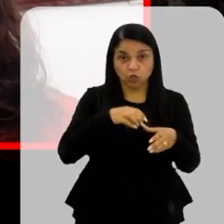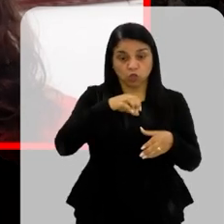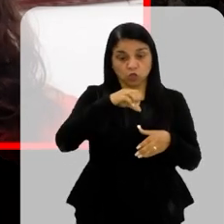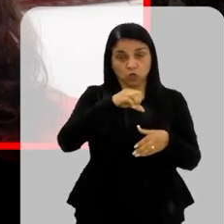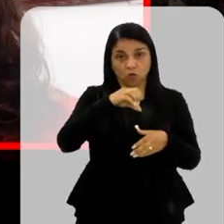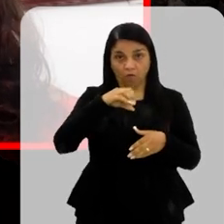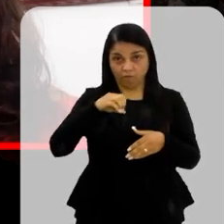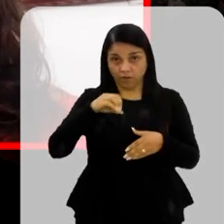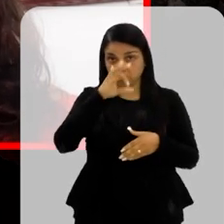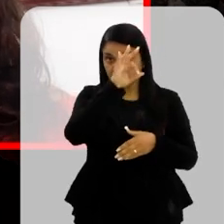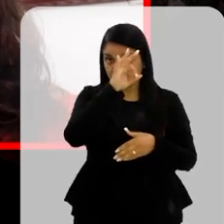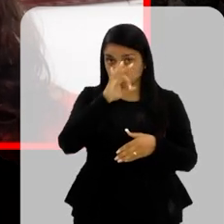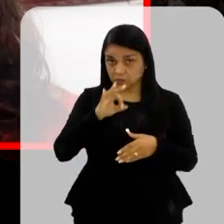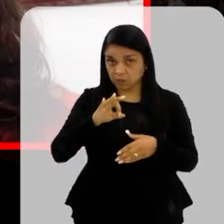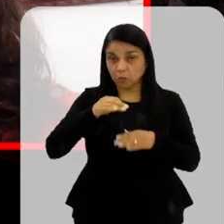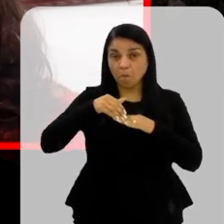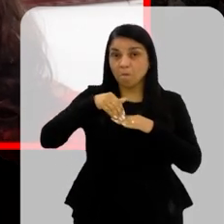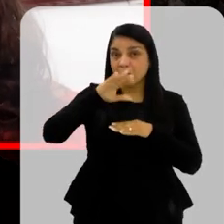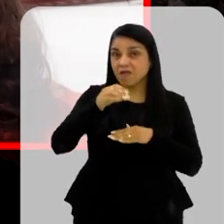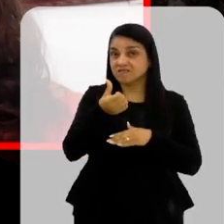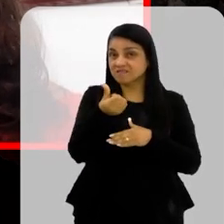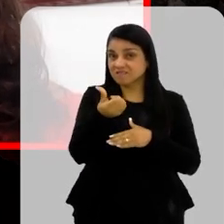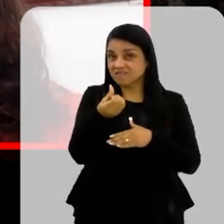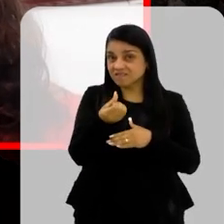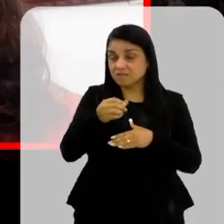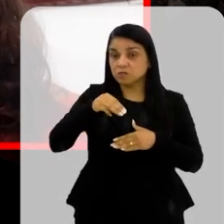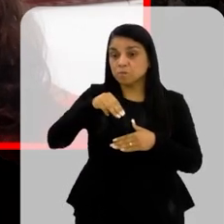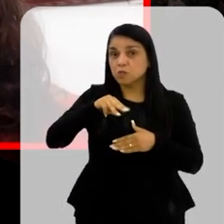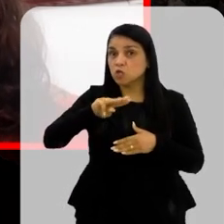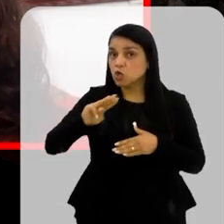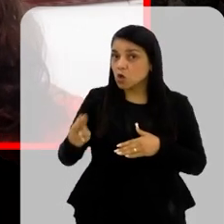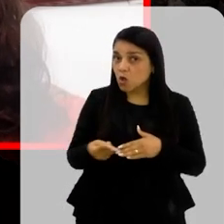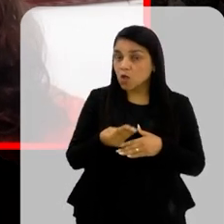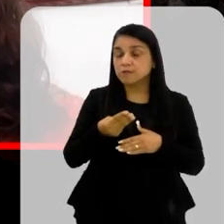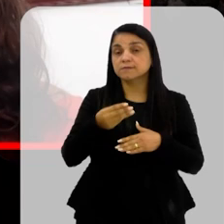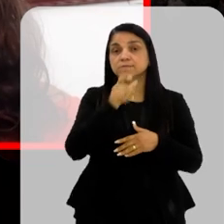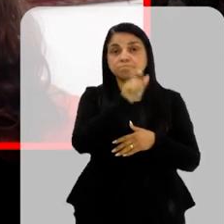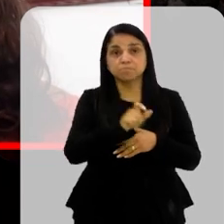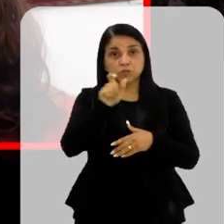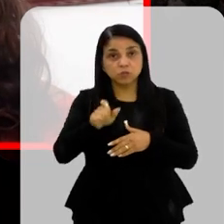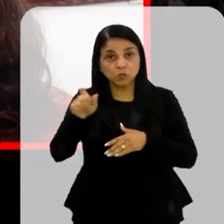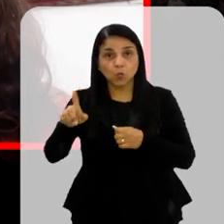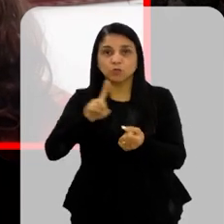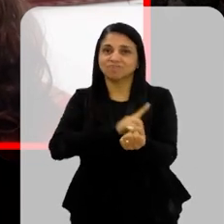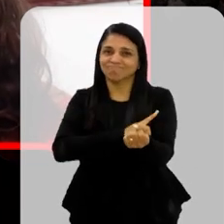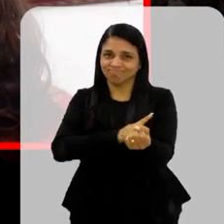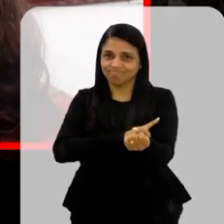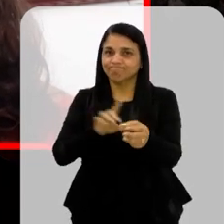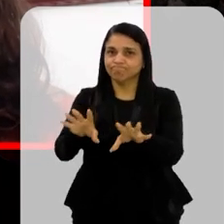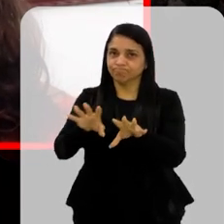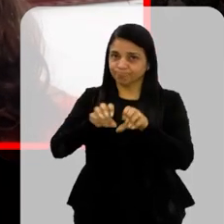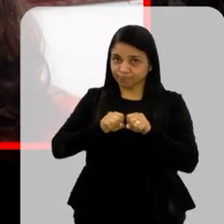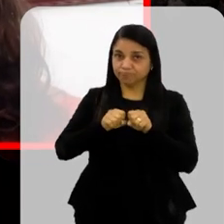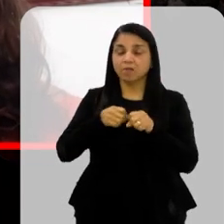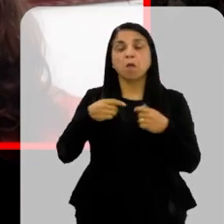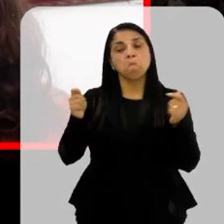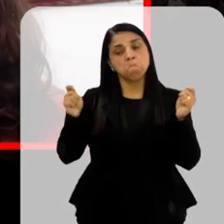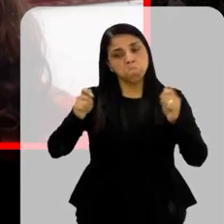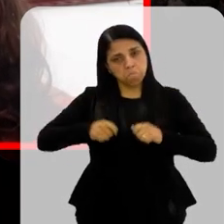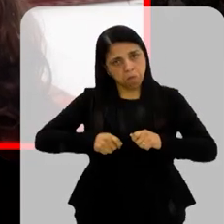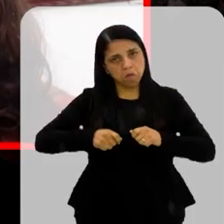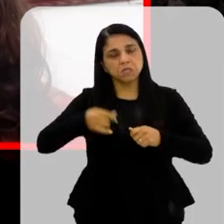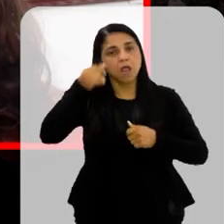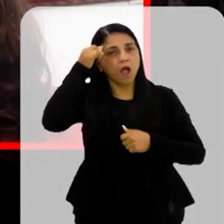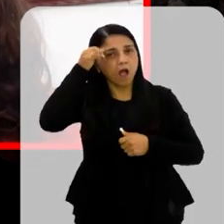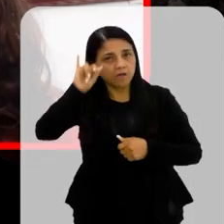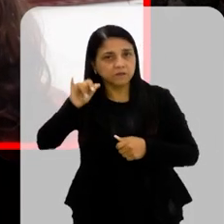% dos casos A gente tem mais de 16 milhões de pessoas com diabetes Que poderia ter sido evitada Que a gente trata com mudança de